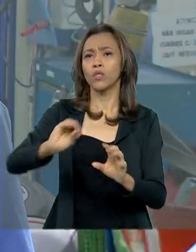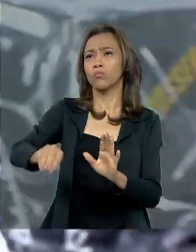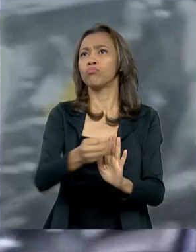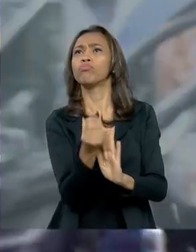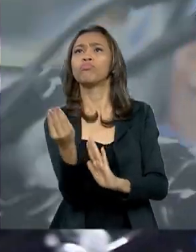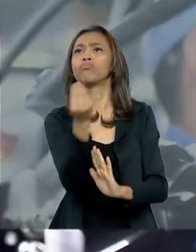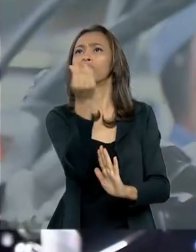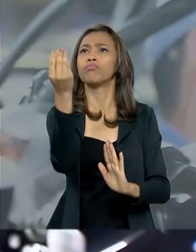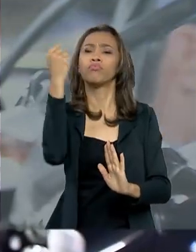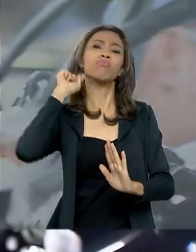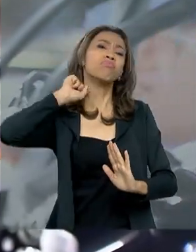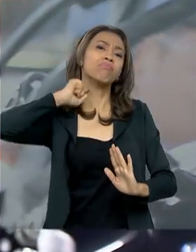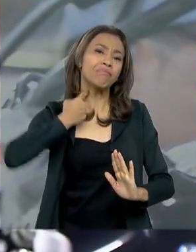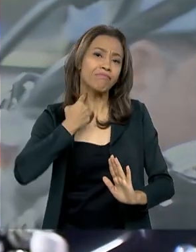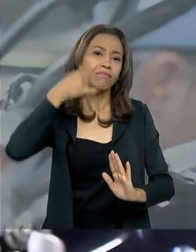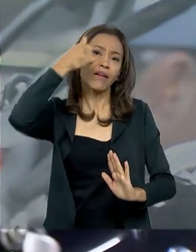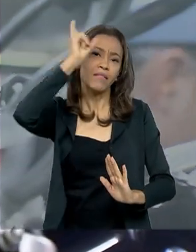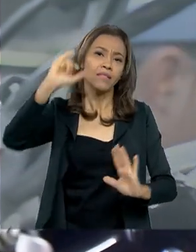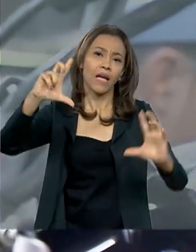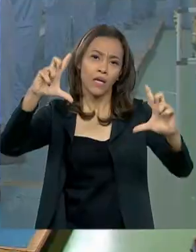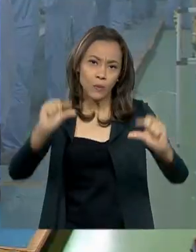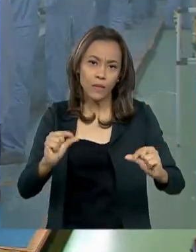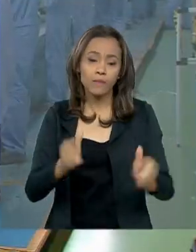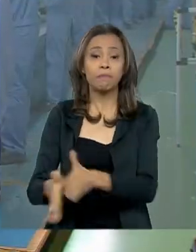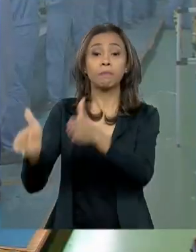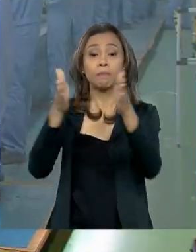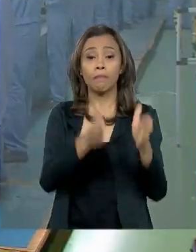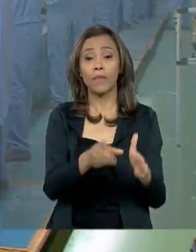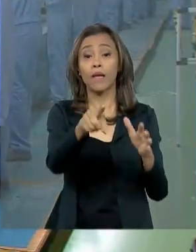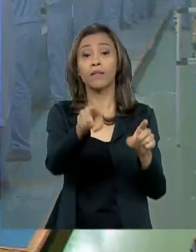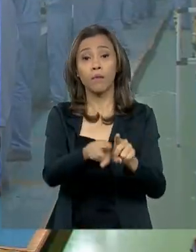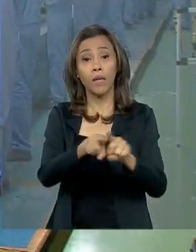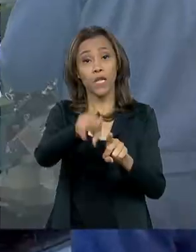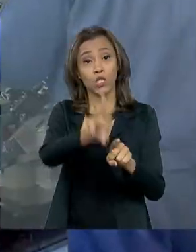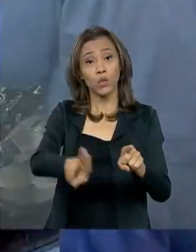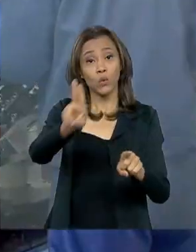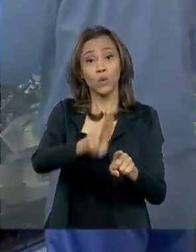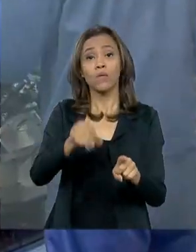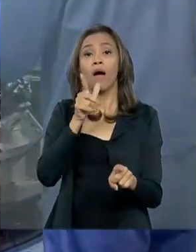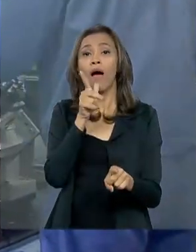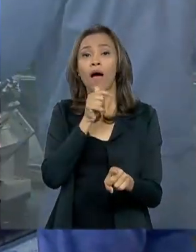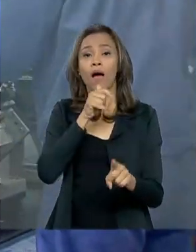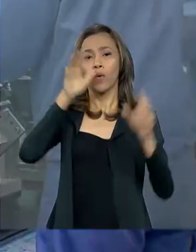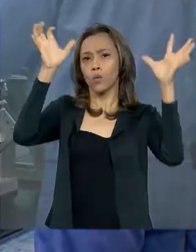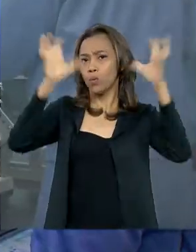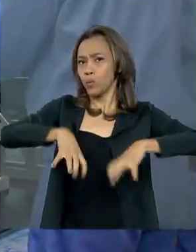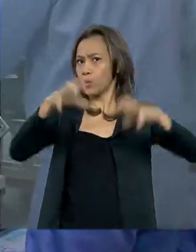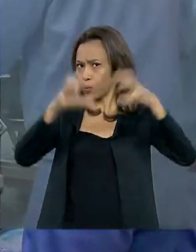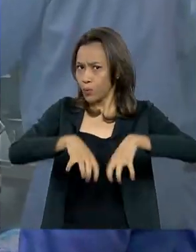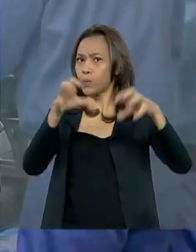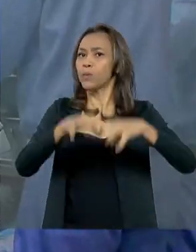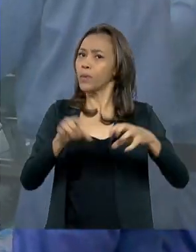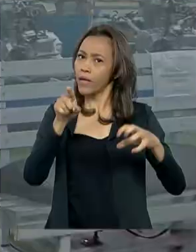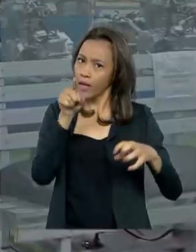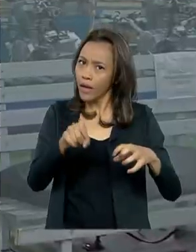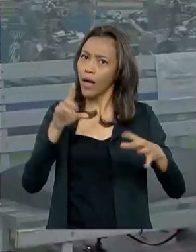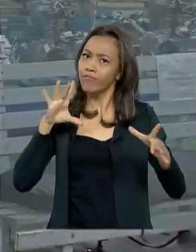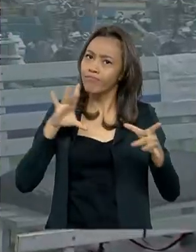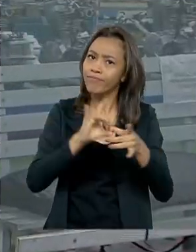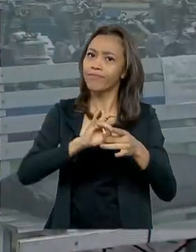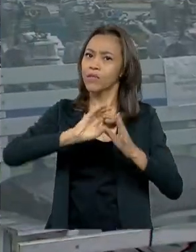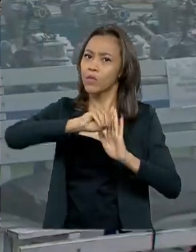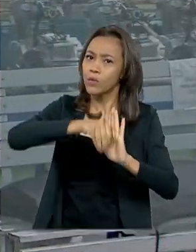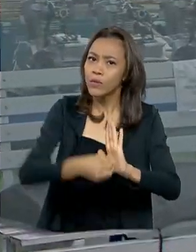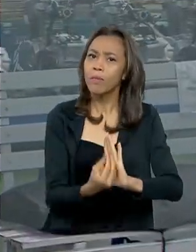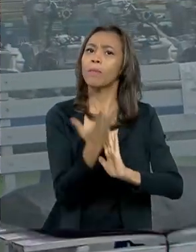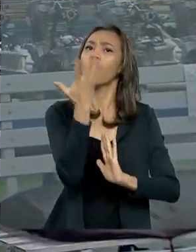fabril. A reutilização da água de chuva é outro ponto a favor do uso da sustentabilidade para uma empresa que está